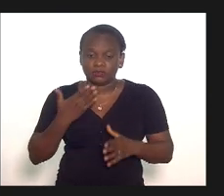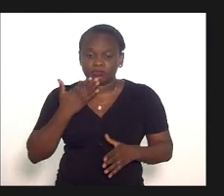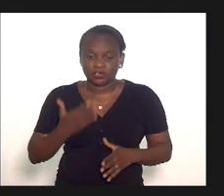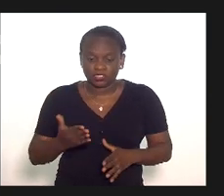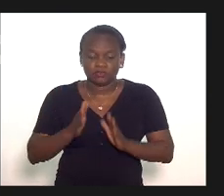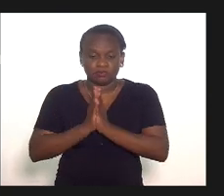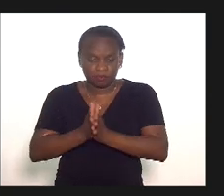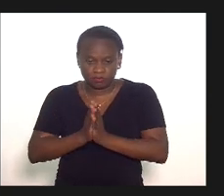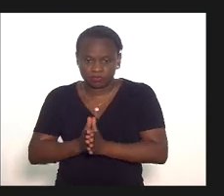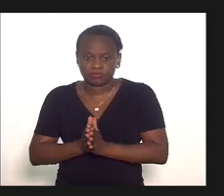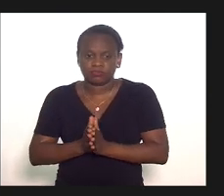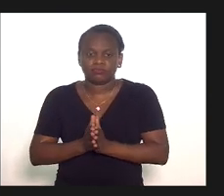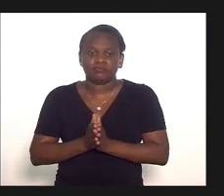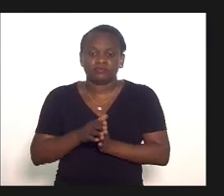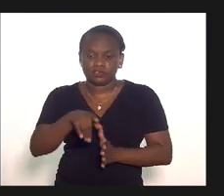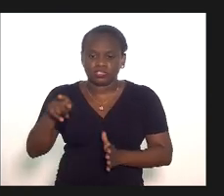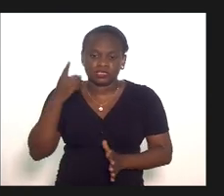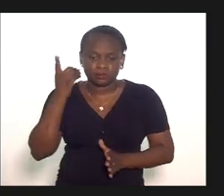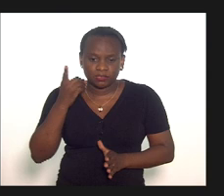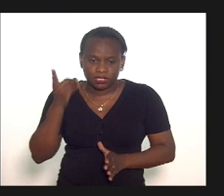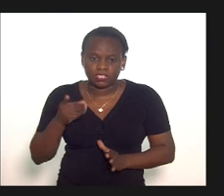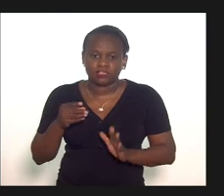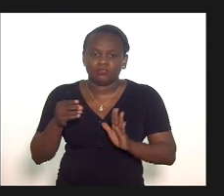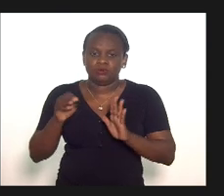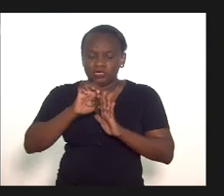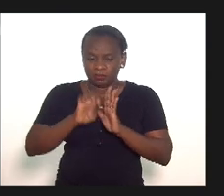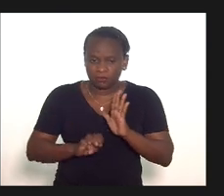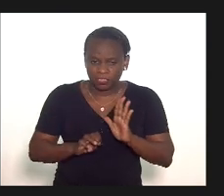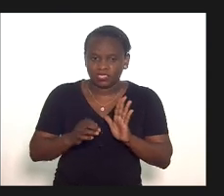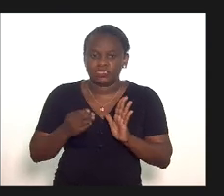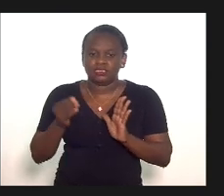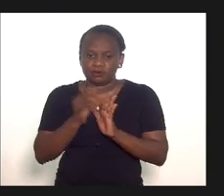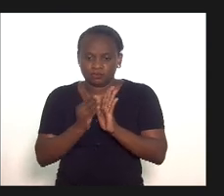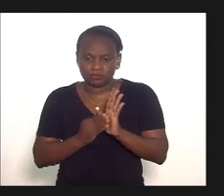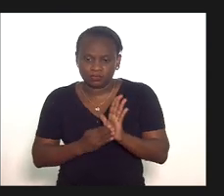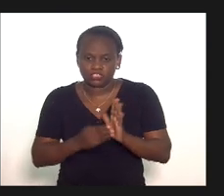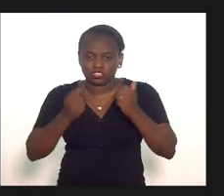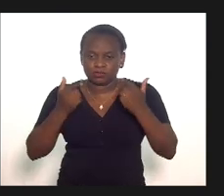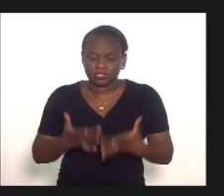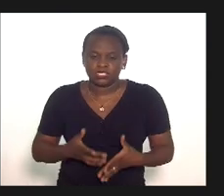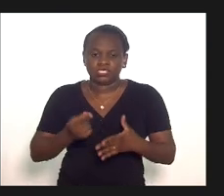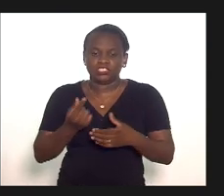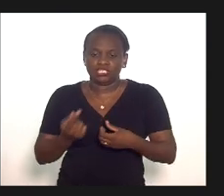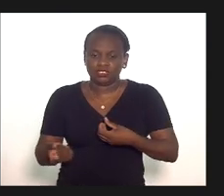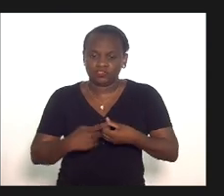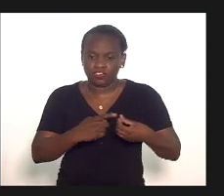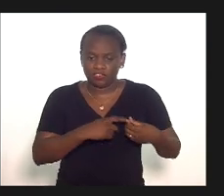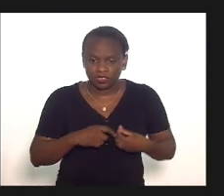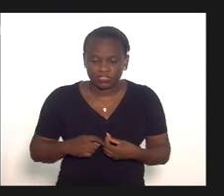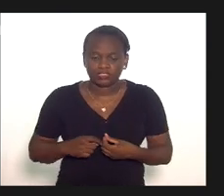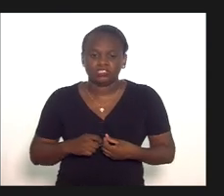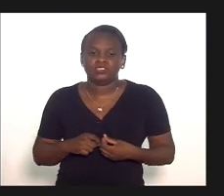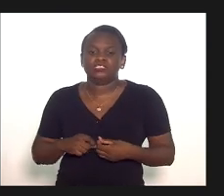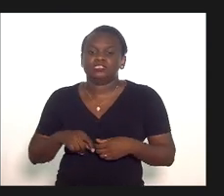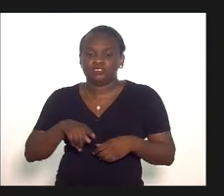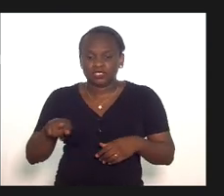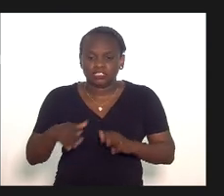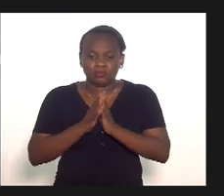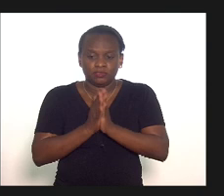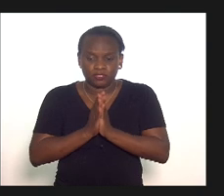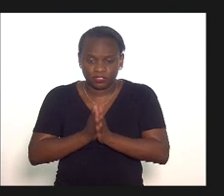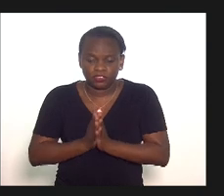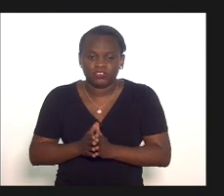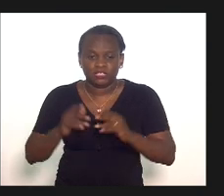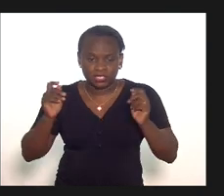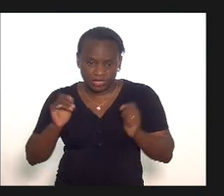encarecidamente aos deputados que colocaram a emenda se tratando do regime de recuperação fiscal que por gentileza